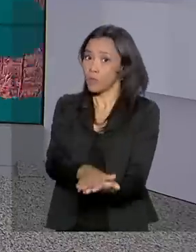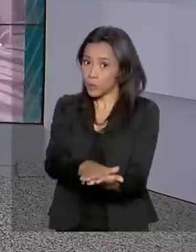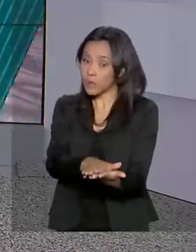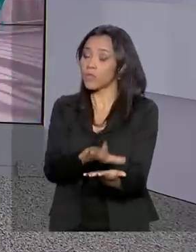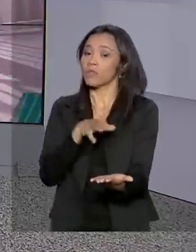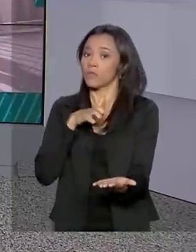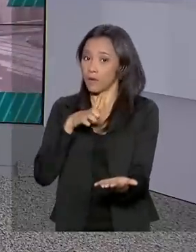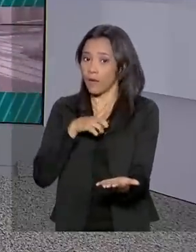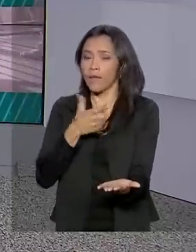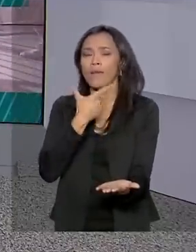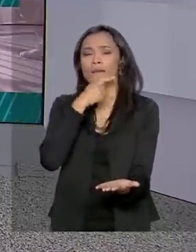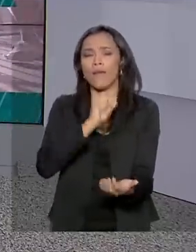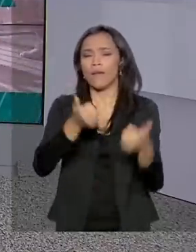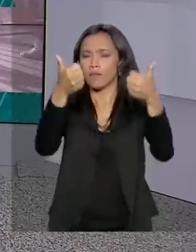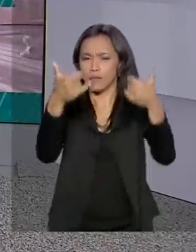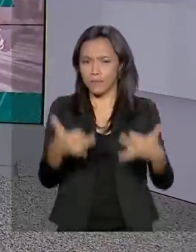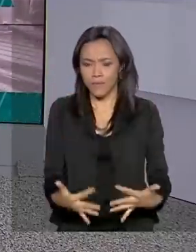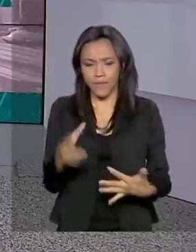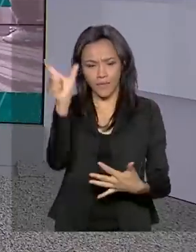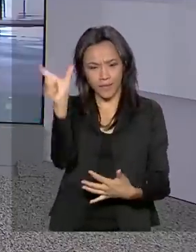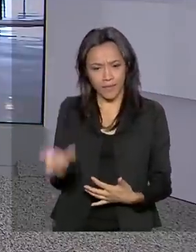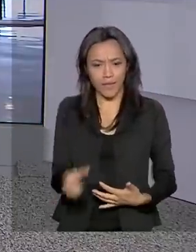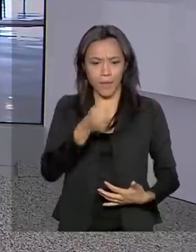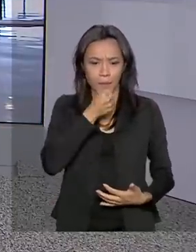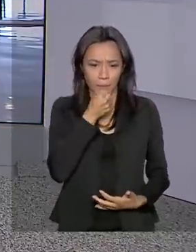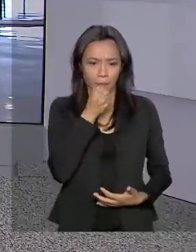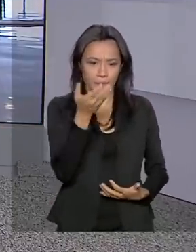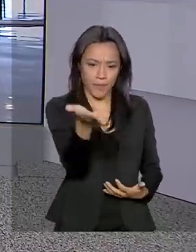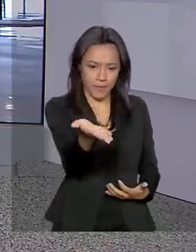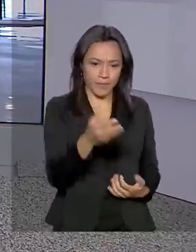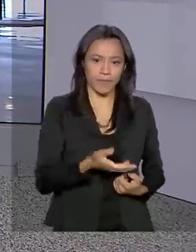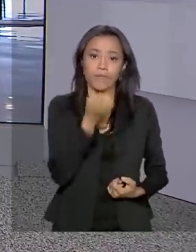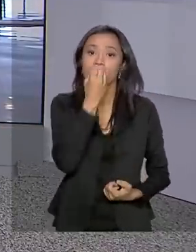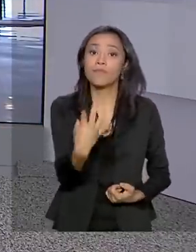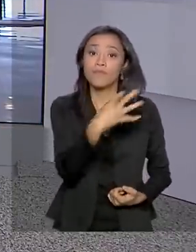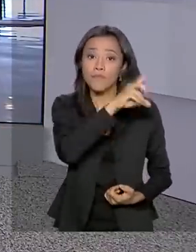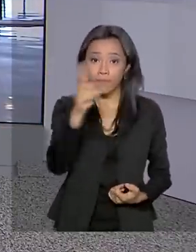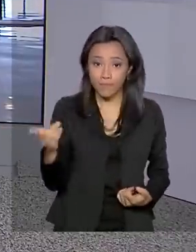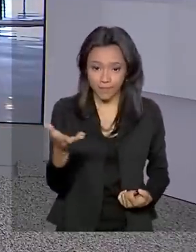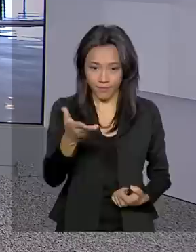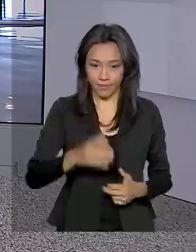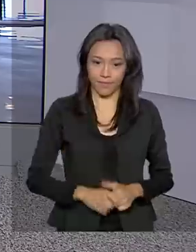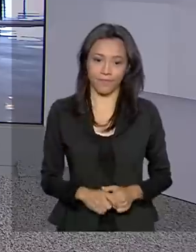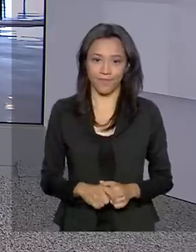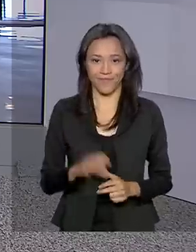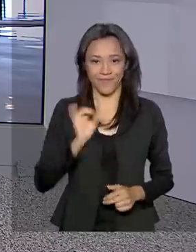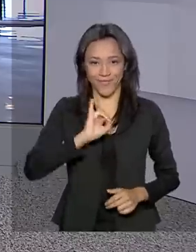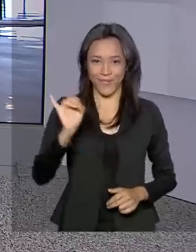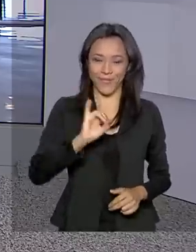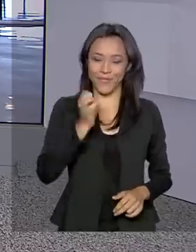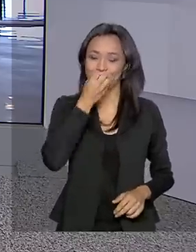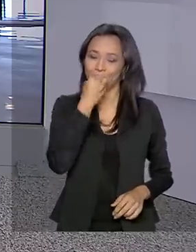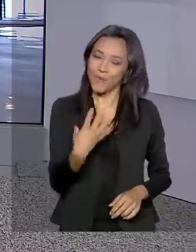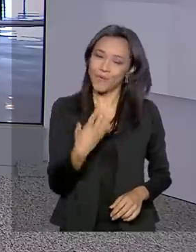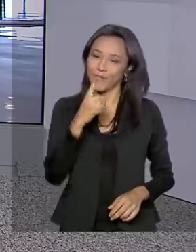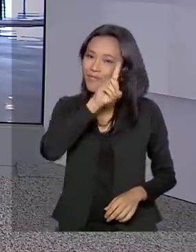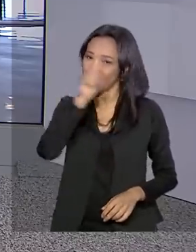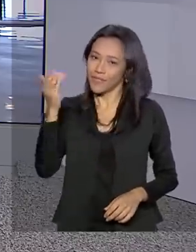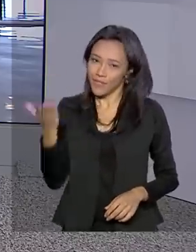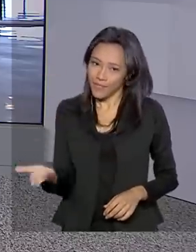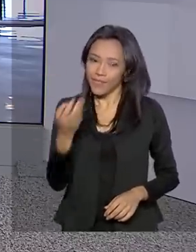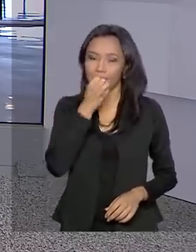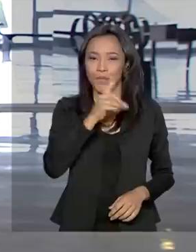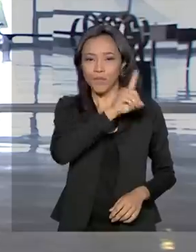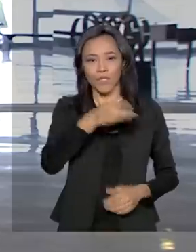Quem conta tudo para a gente é a repórter Daniele Popov. Bom dia, Daniele. Oi, Mara. Bom dia para você. Bom dia a todos.